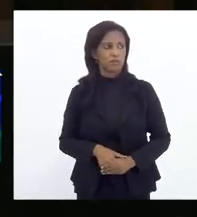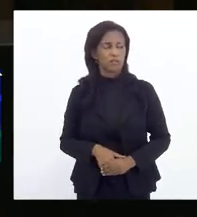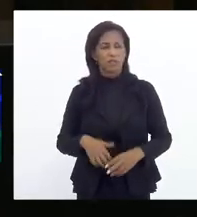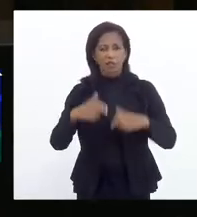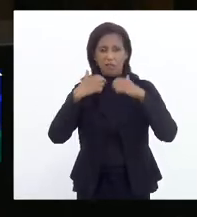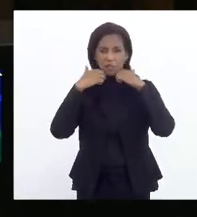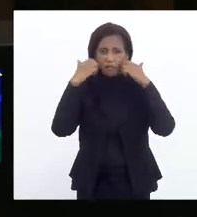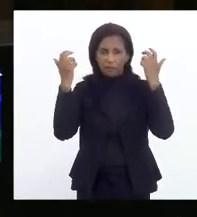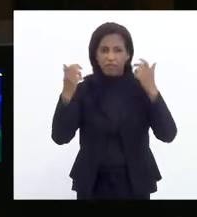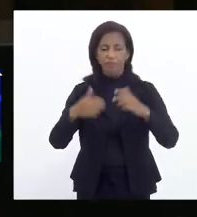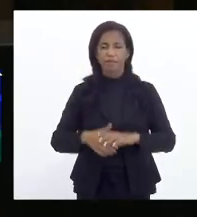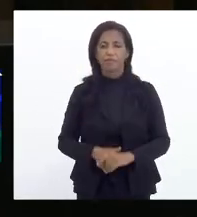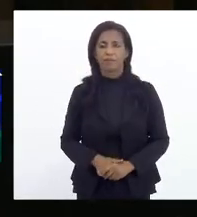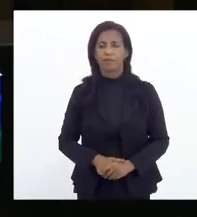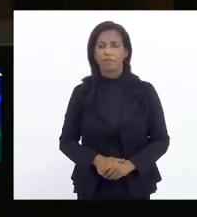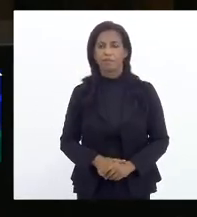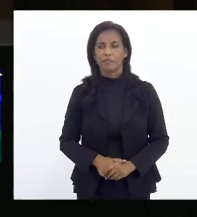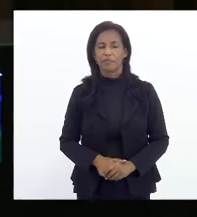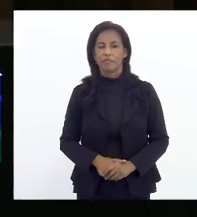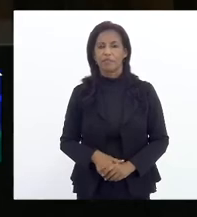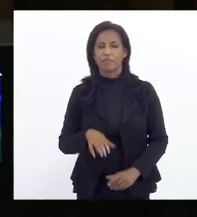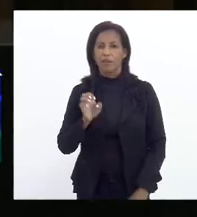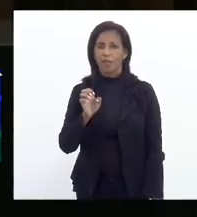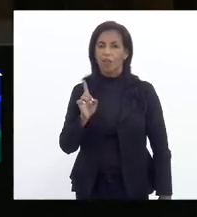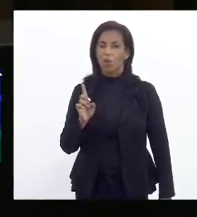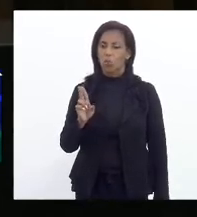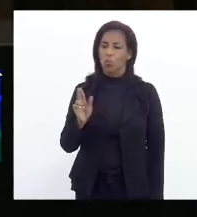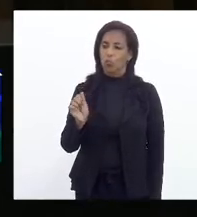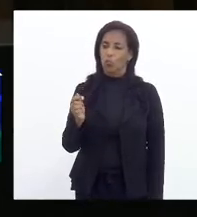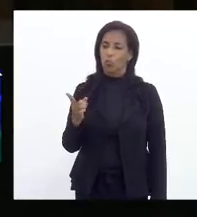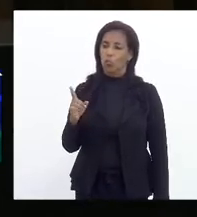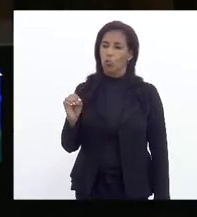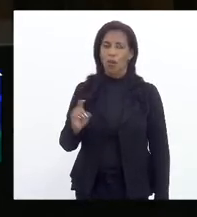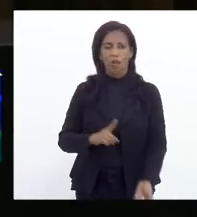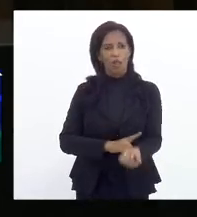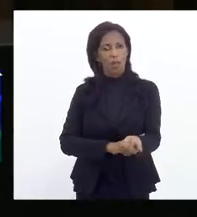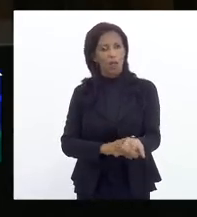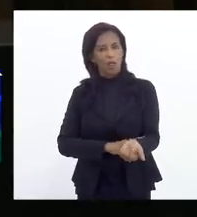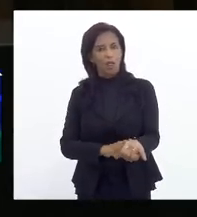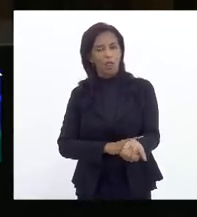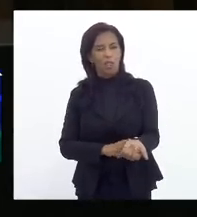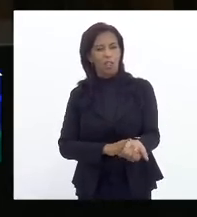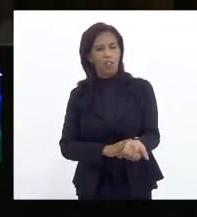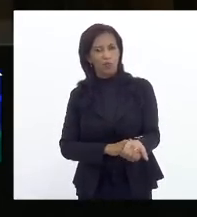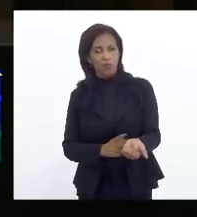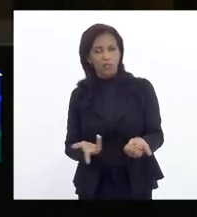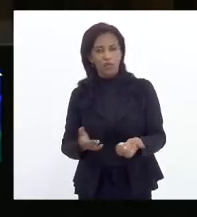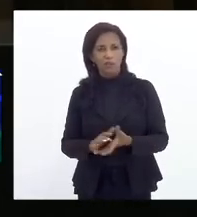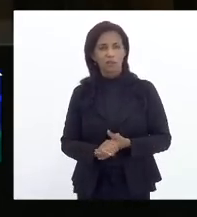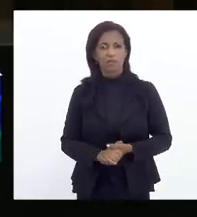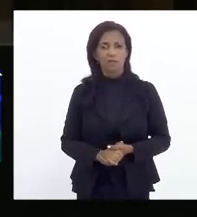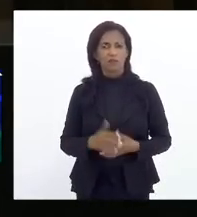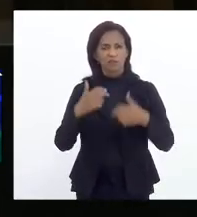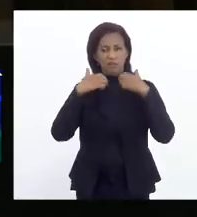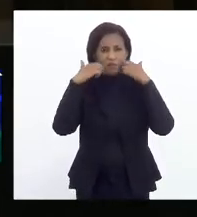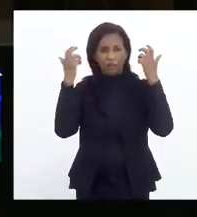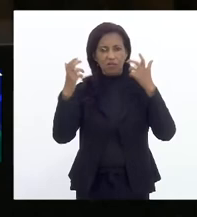vergonha, Eduardo, o nervosinho da Udebrecht, que vergonha,